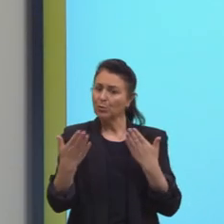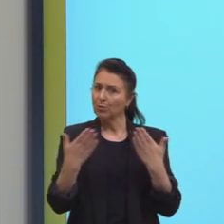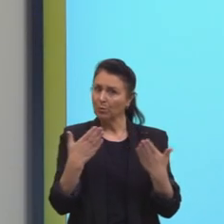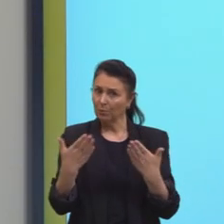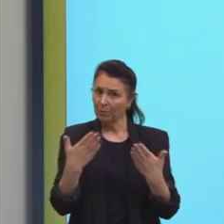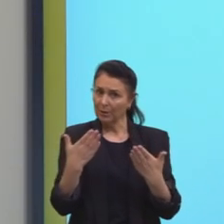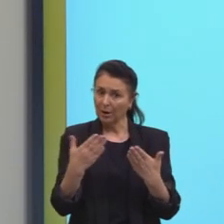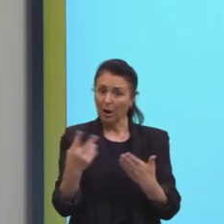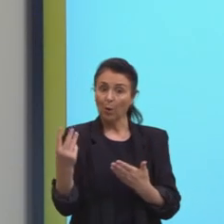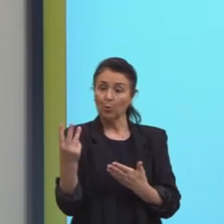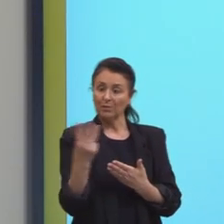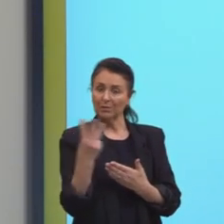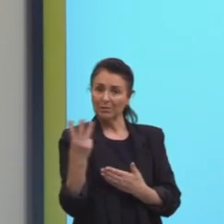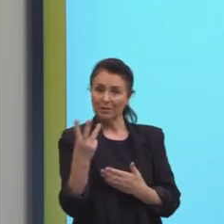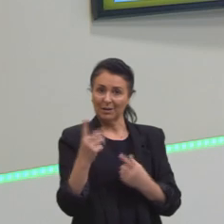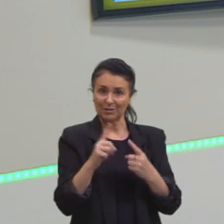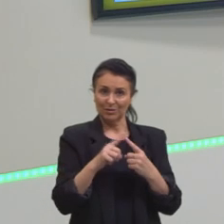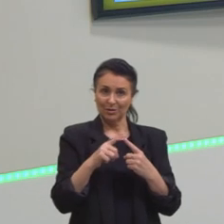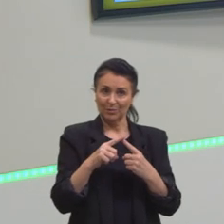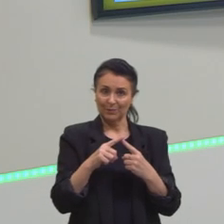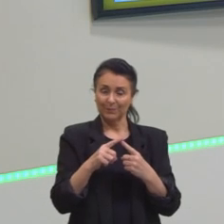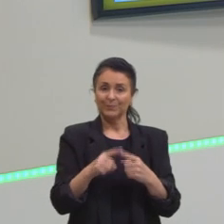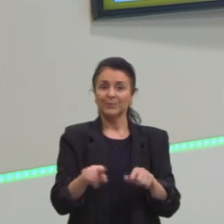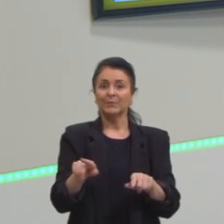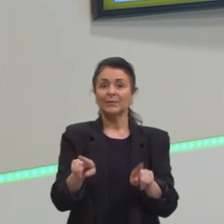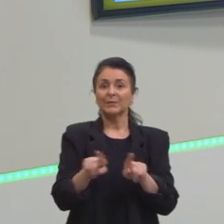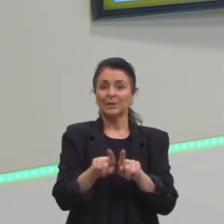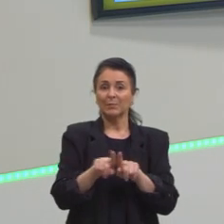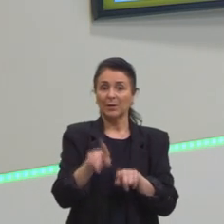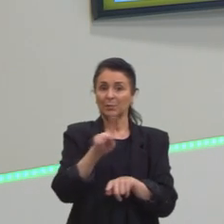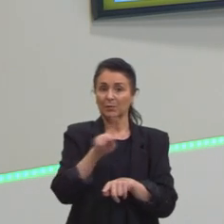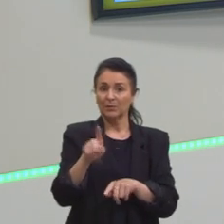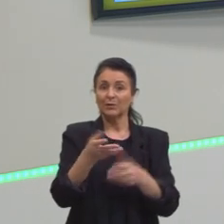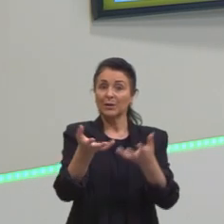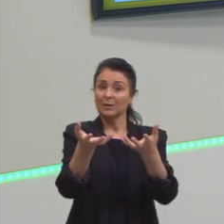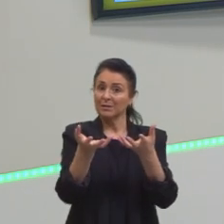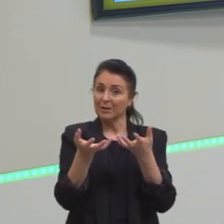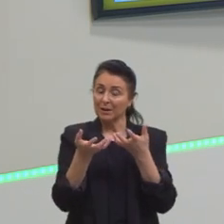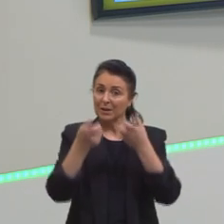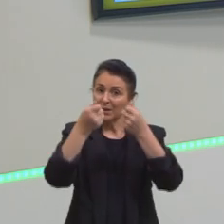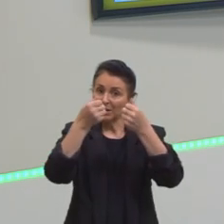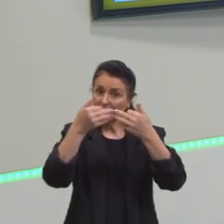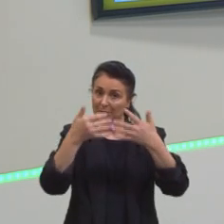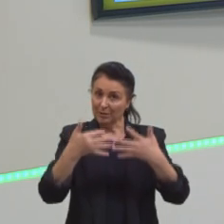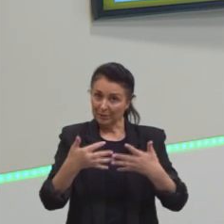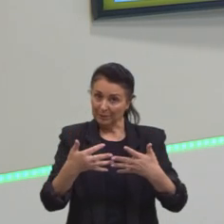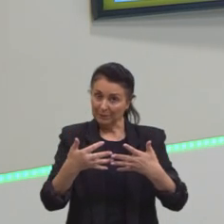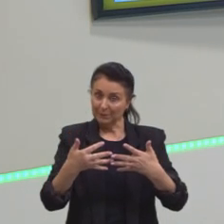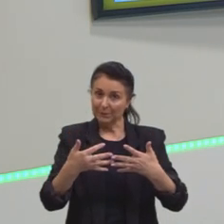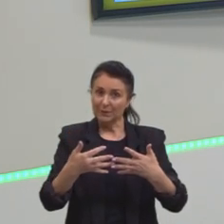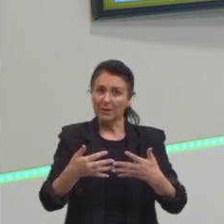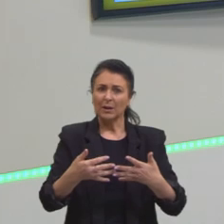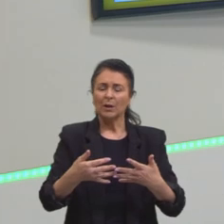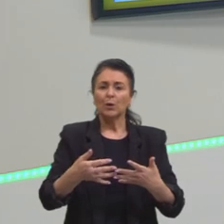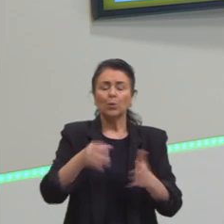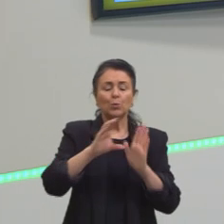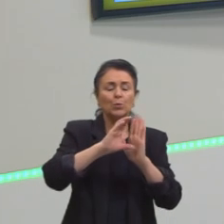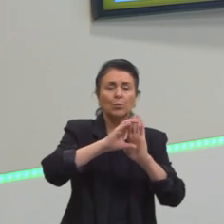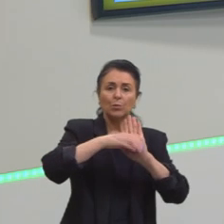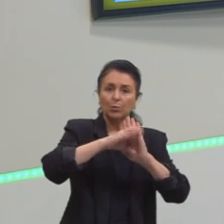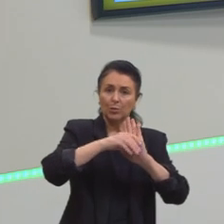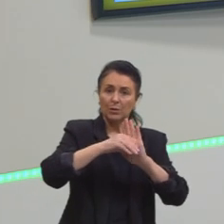correto? Outra coisa que eu queria falar também sobre essa situação é que os conceitos